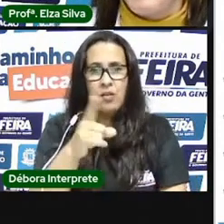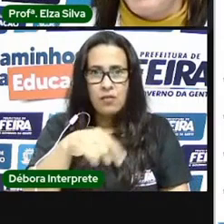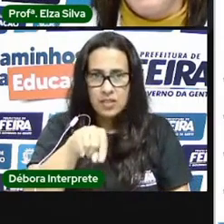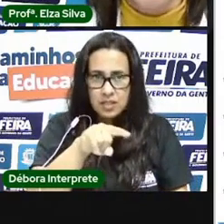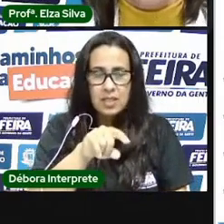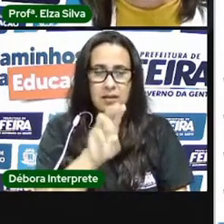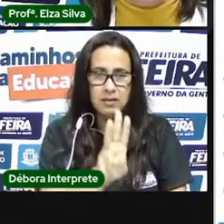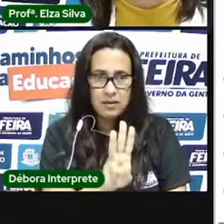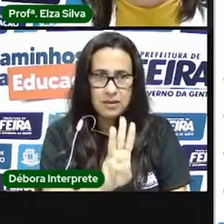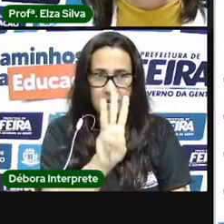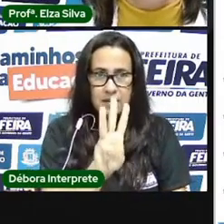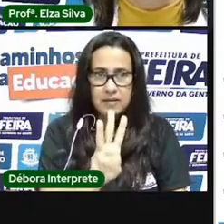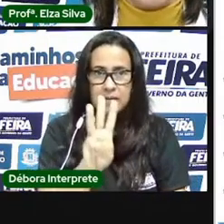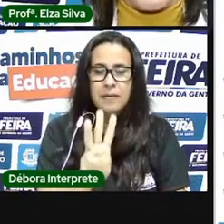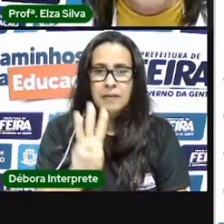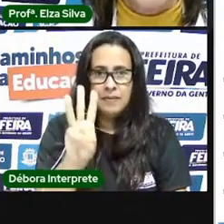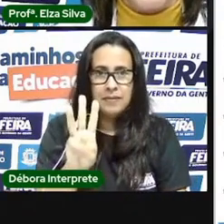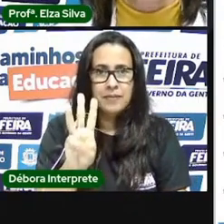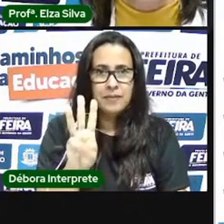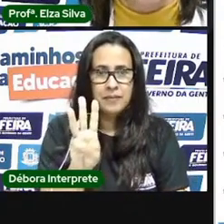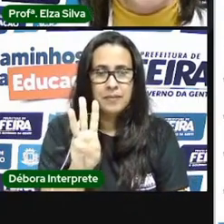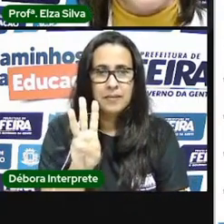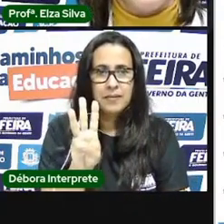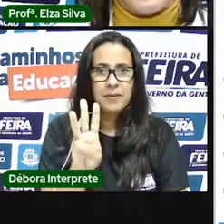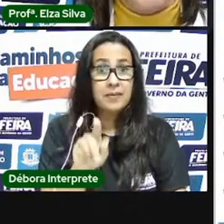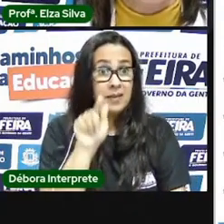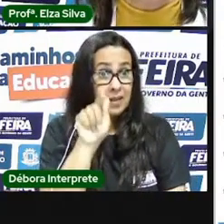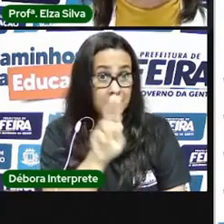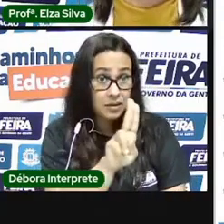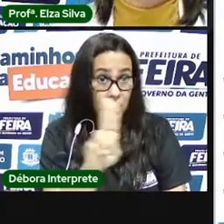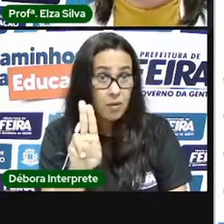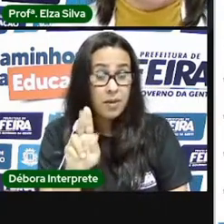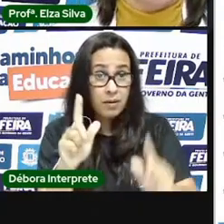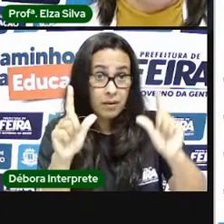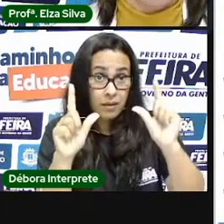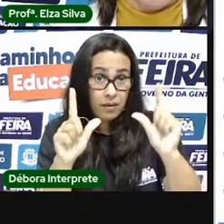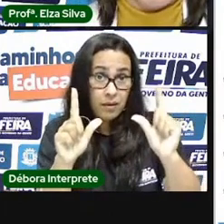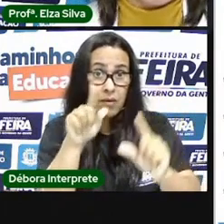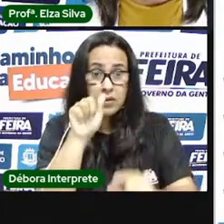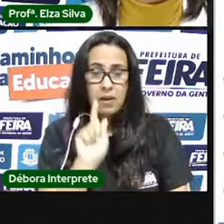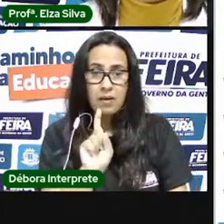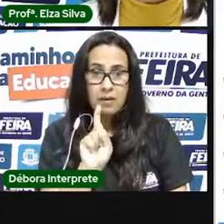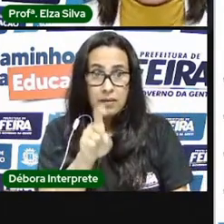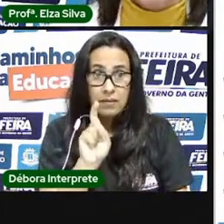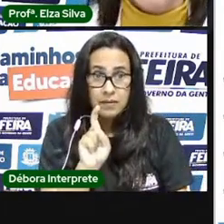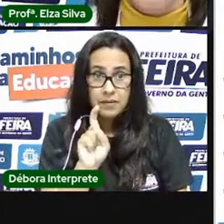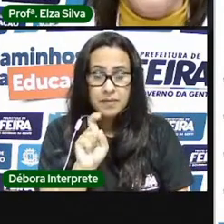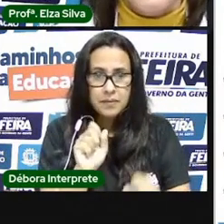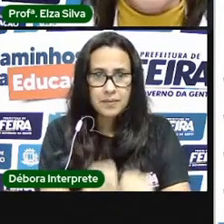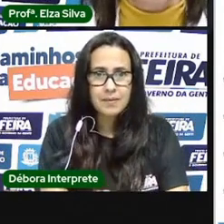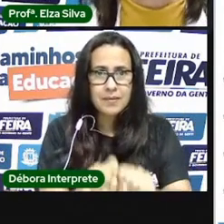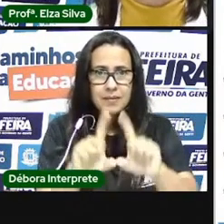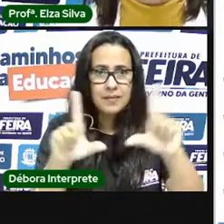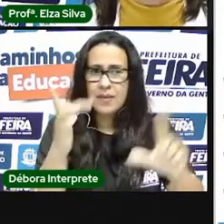site denominado Google Arts and Qtray através desse link ele é muito fácil